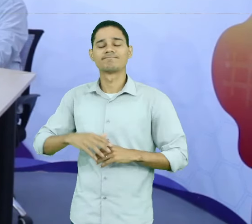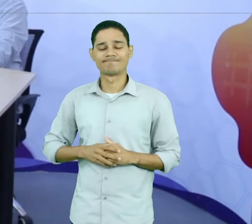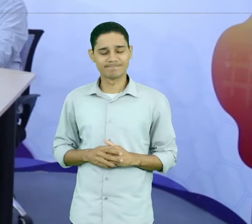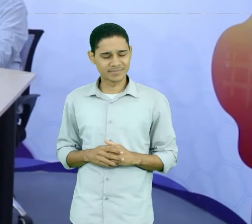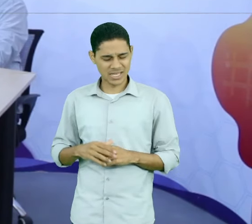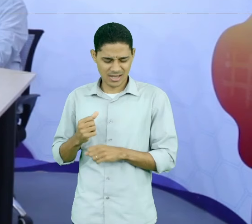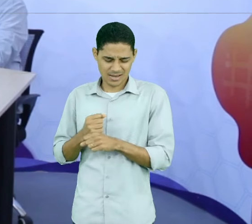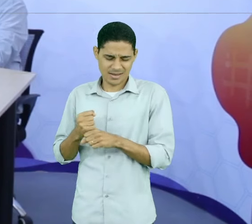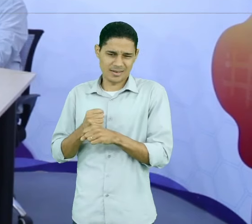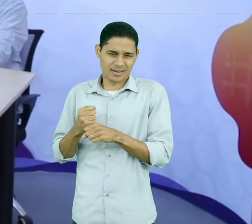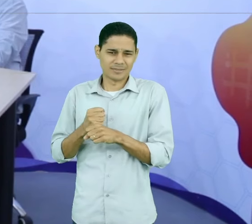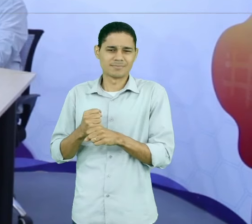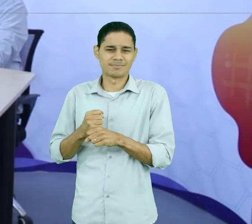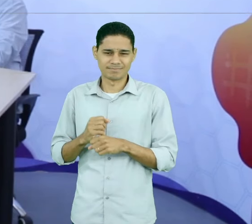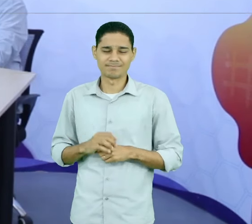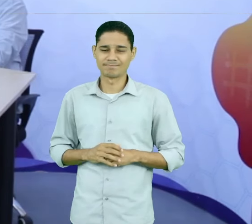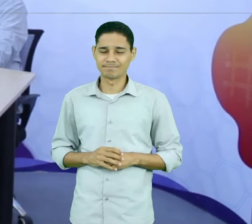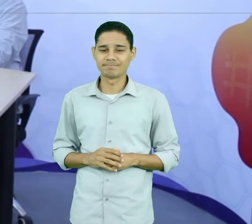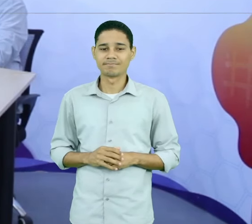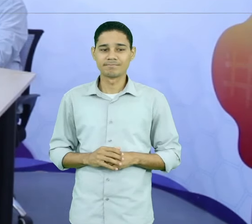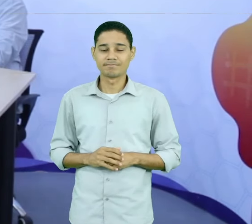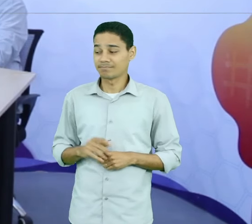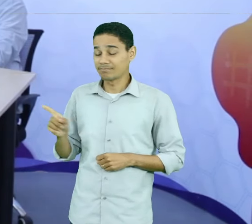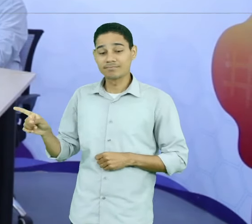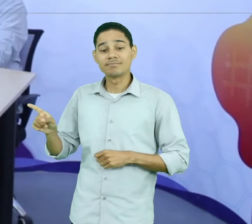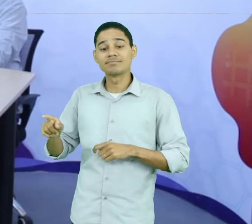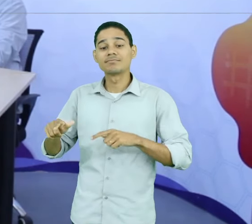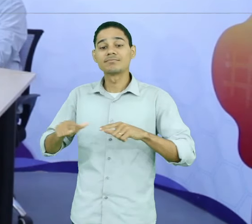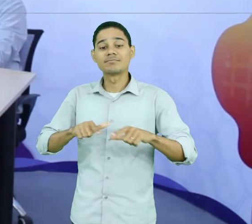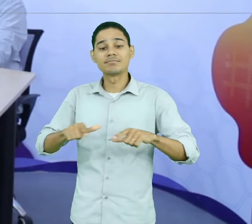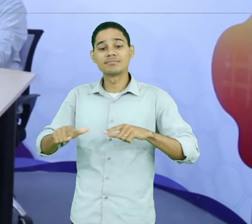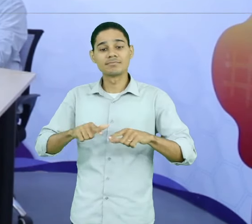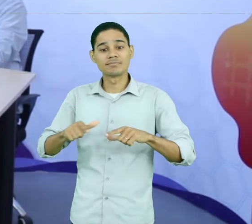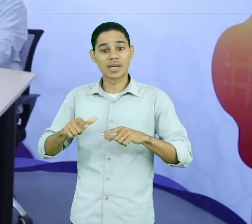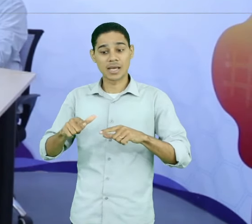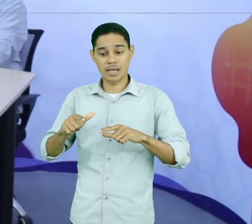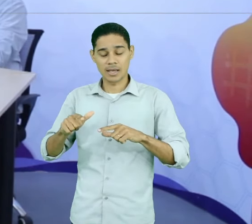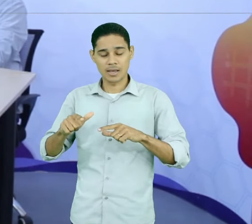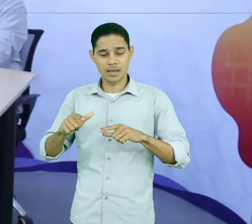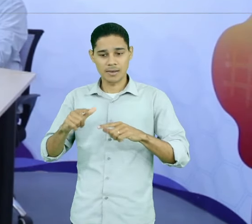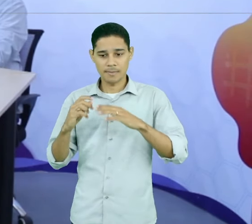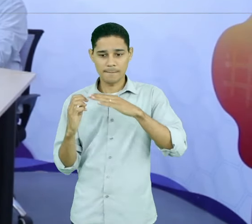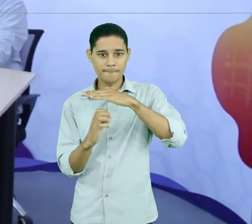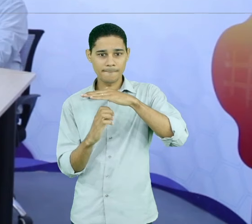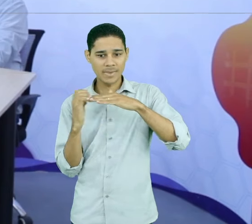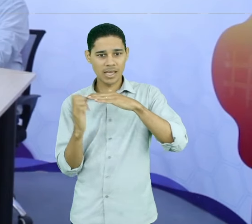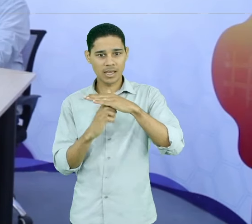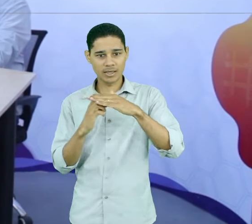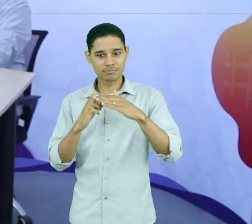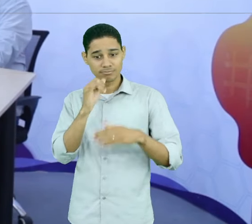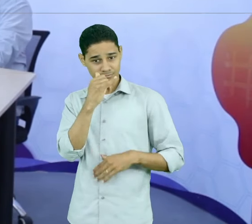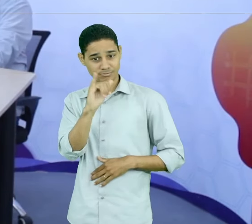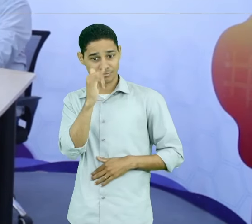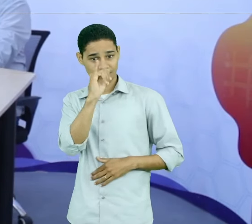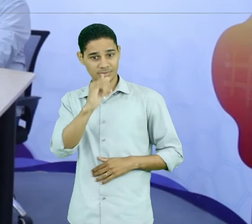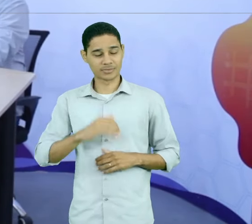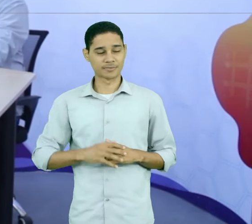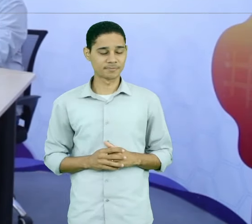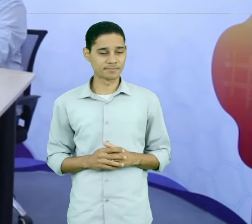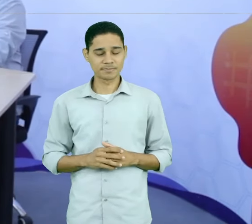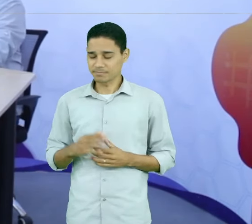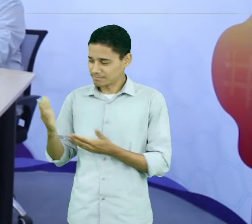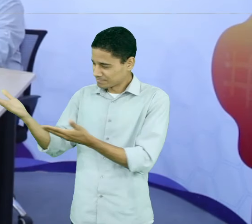tempo em uma empresa do setor energético. Seja bem-vindo, professor Tessio,